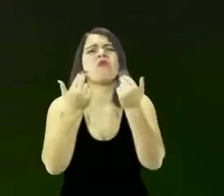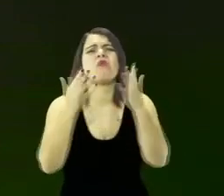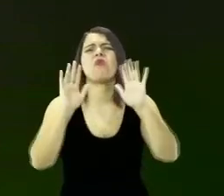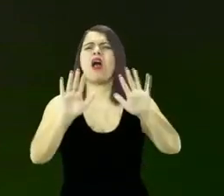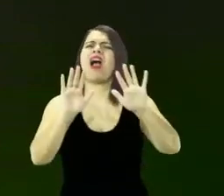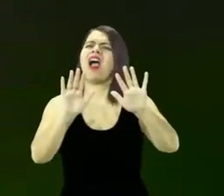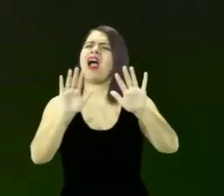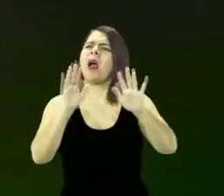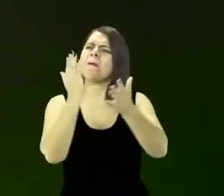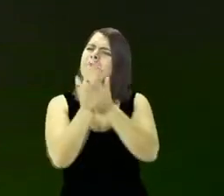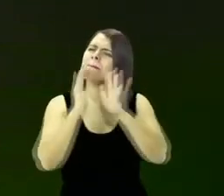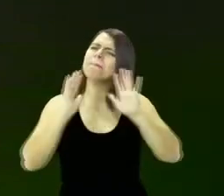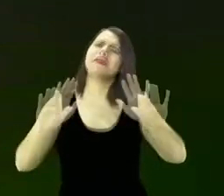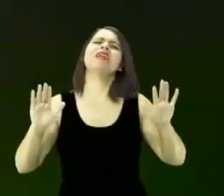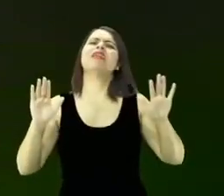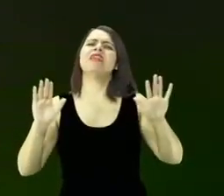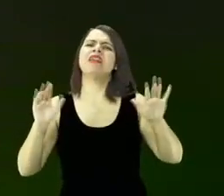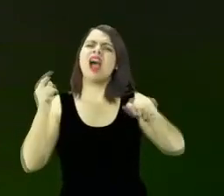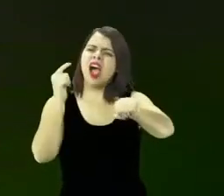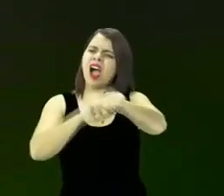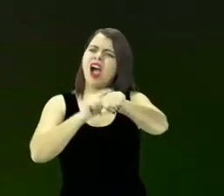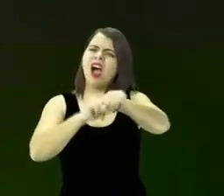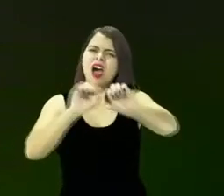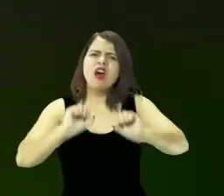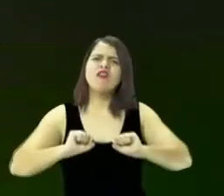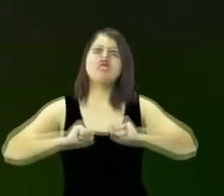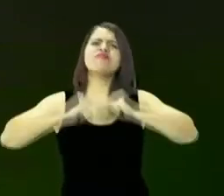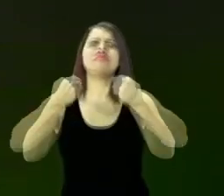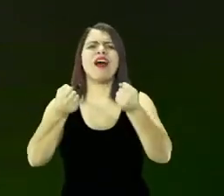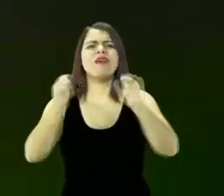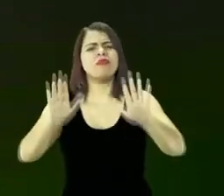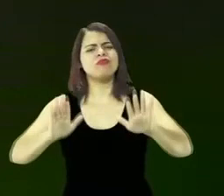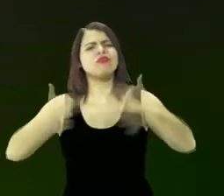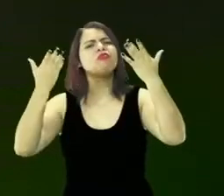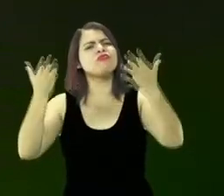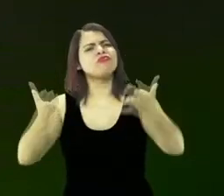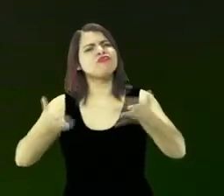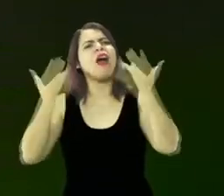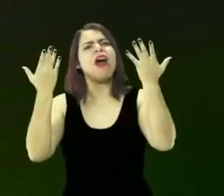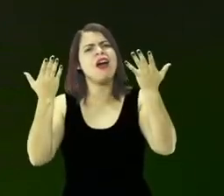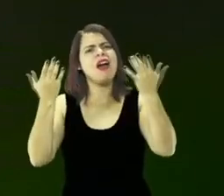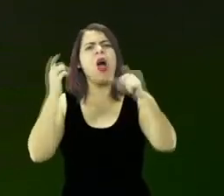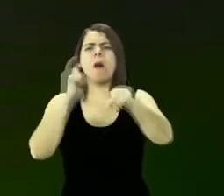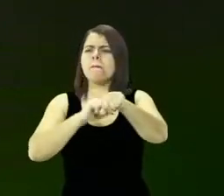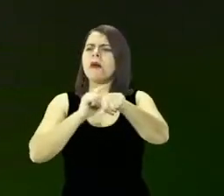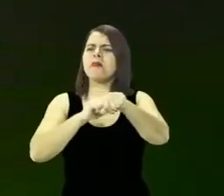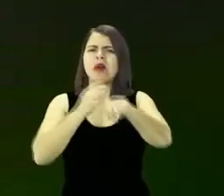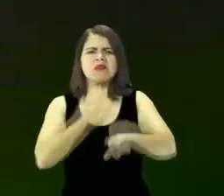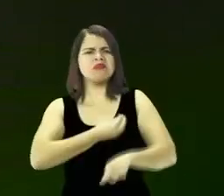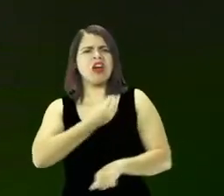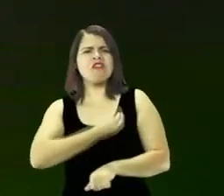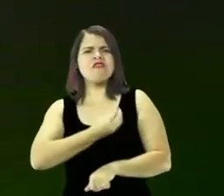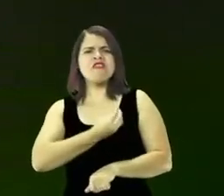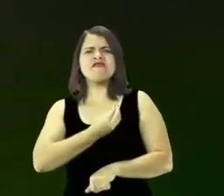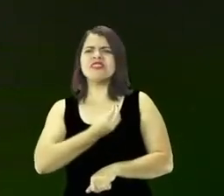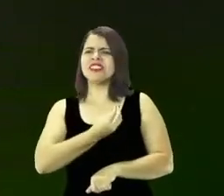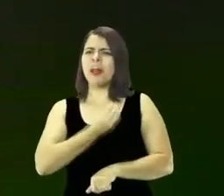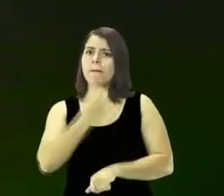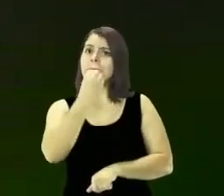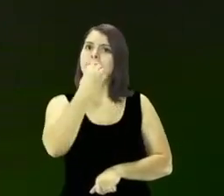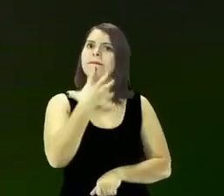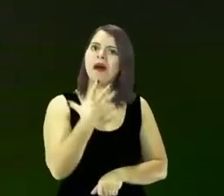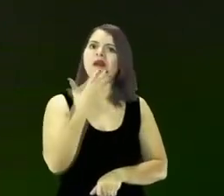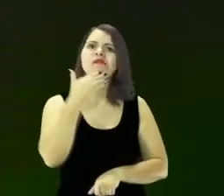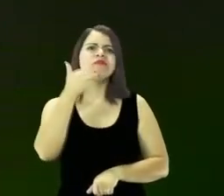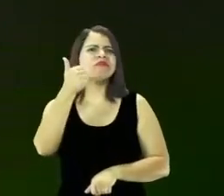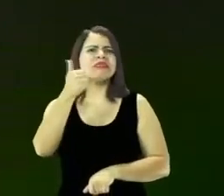hora de você e eu avançarmos cada vez mais, chegou a hora de avançarmos e vivermos uma vida de excelência, não